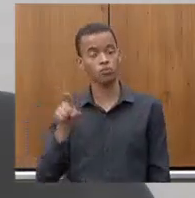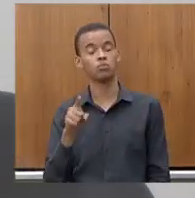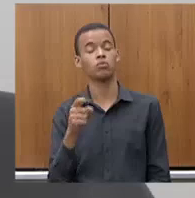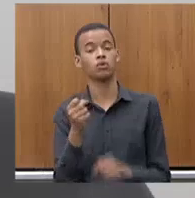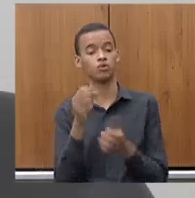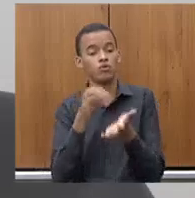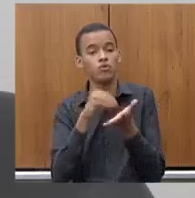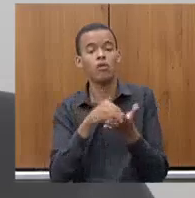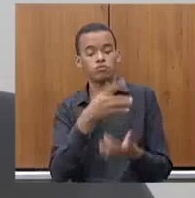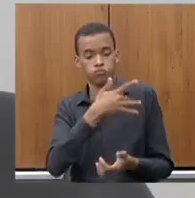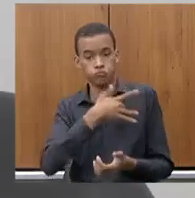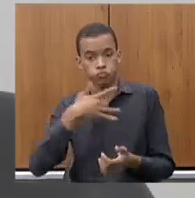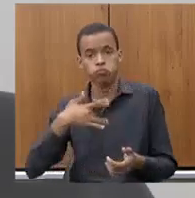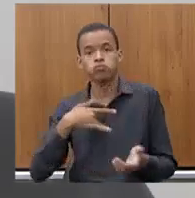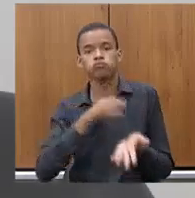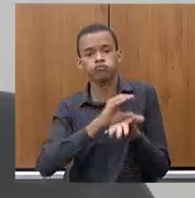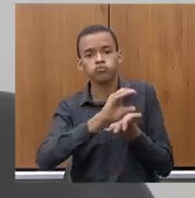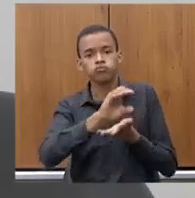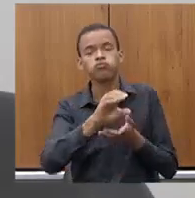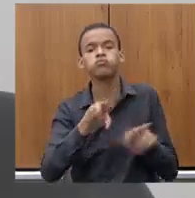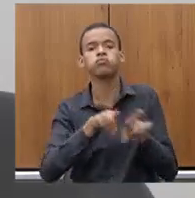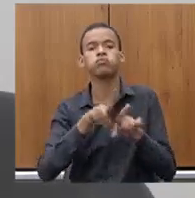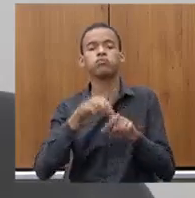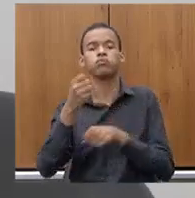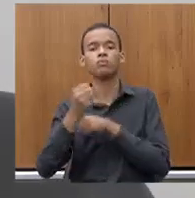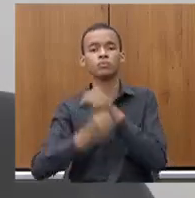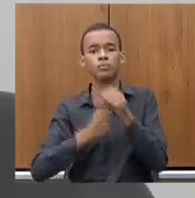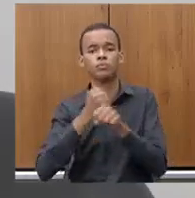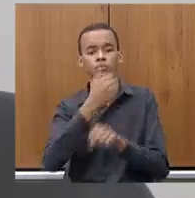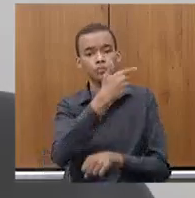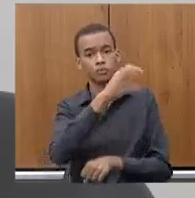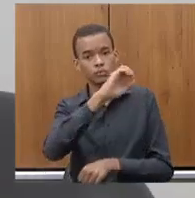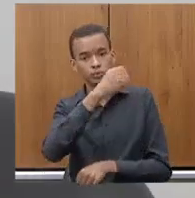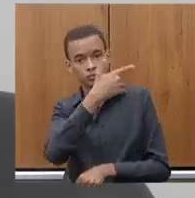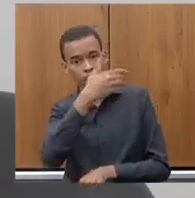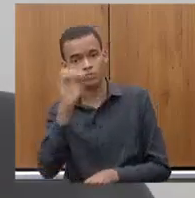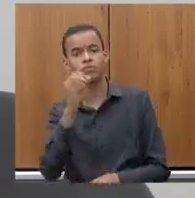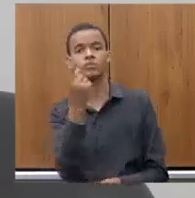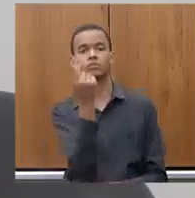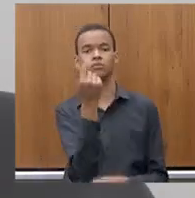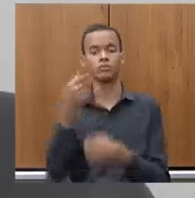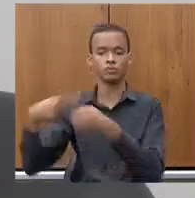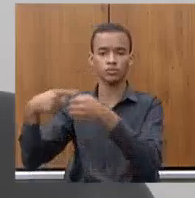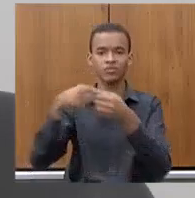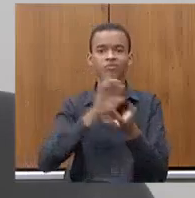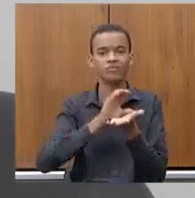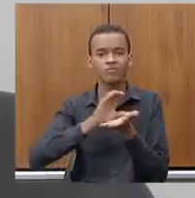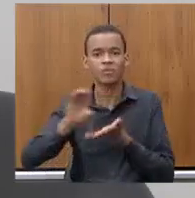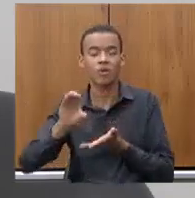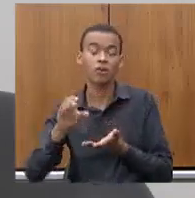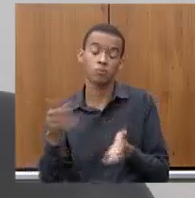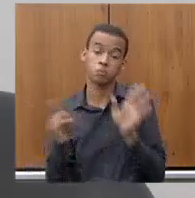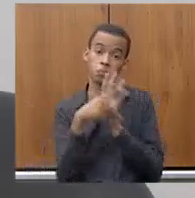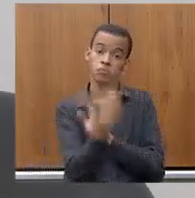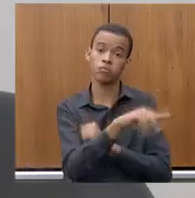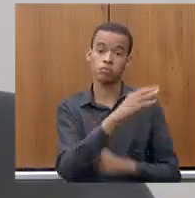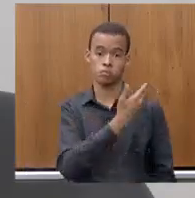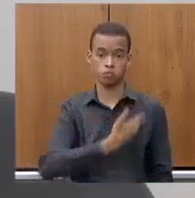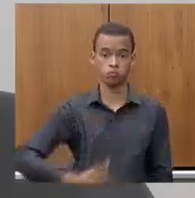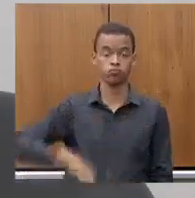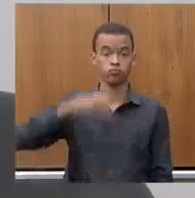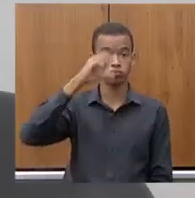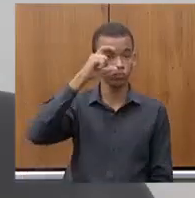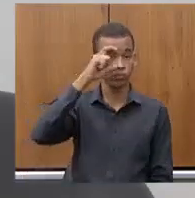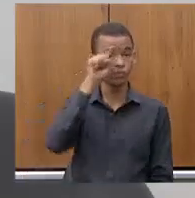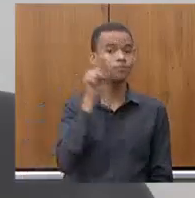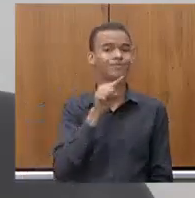que em 2020 o governo Zema não fez o repasse constitucional da saúde para os municípios? Porque em 2020 era o governo Zema, não era o governo do PT? Então,